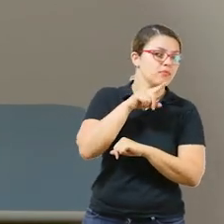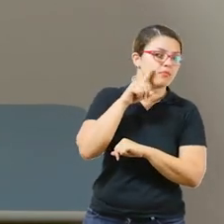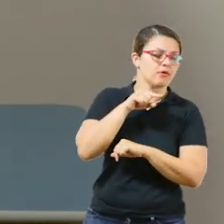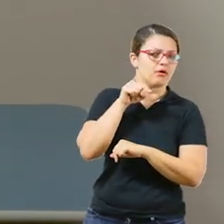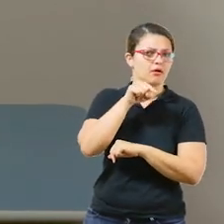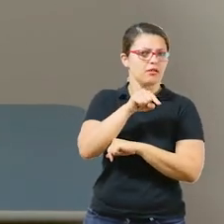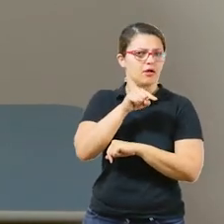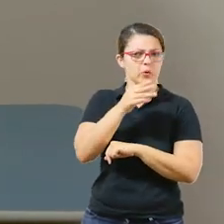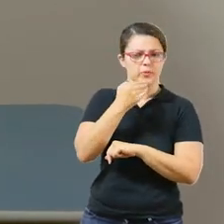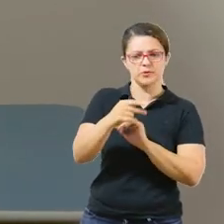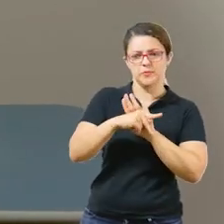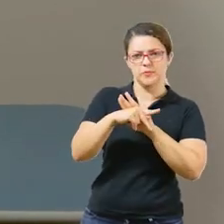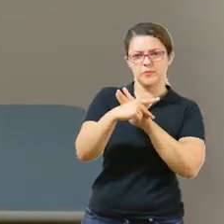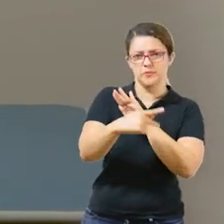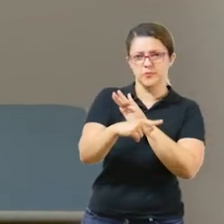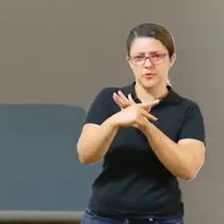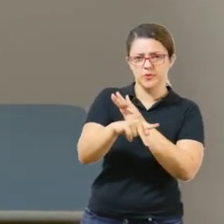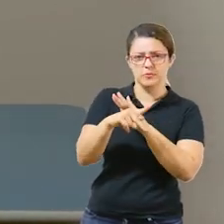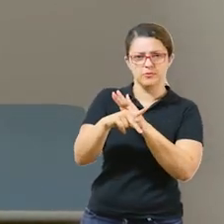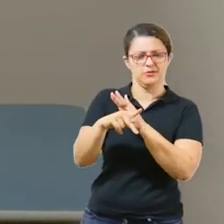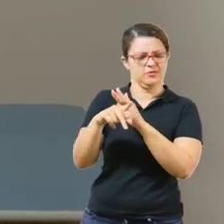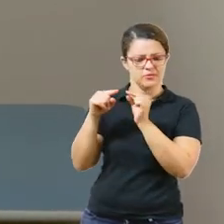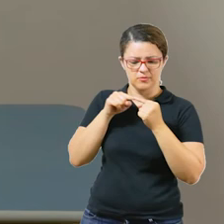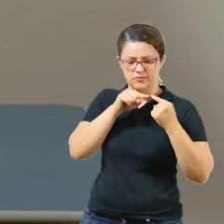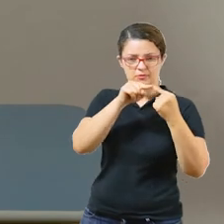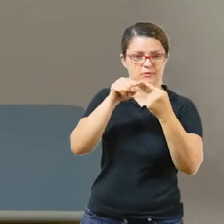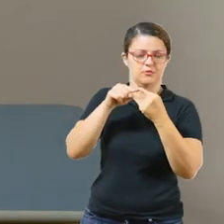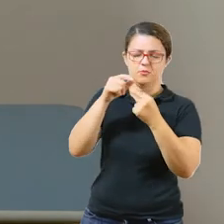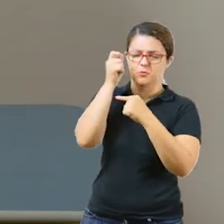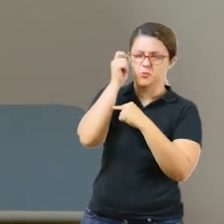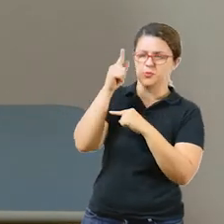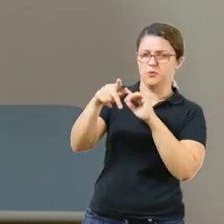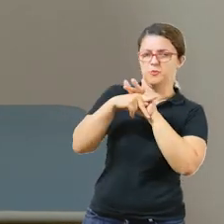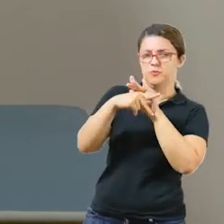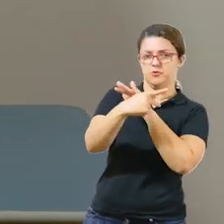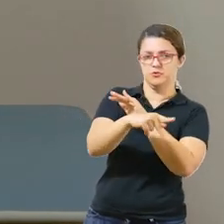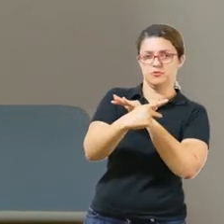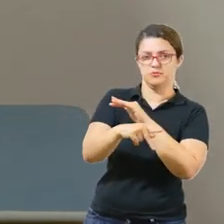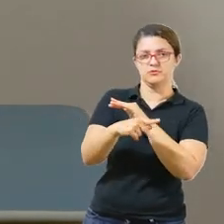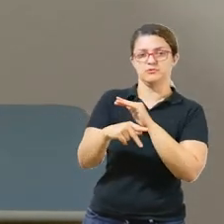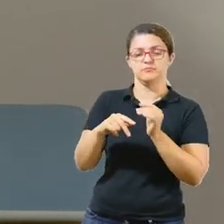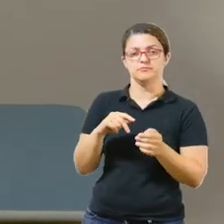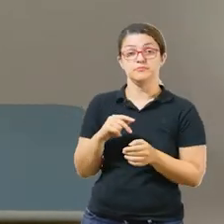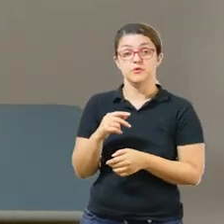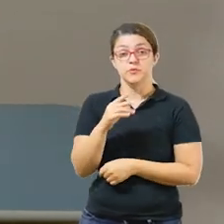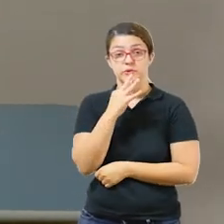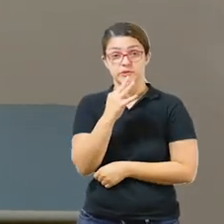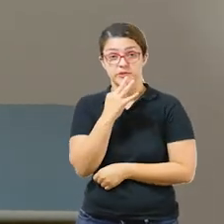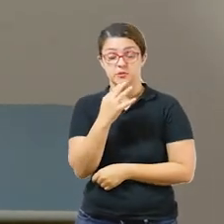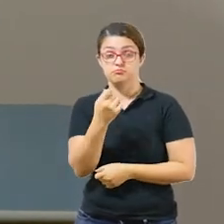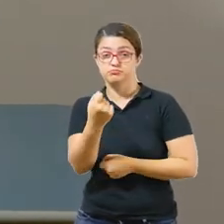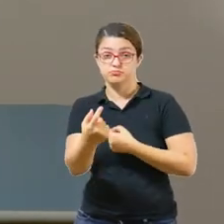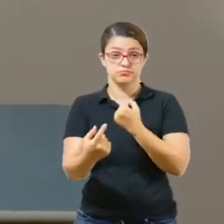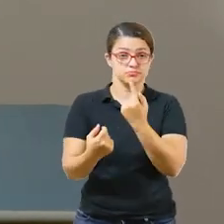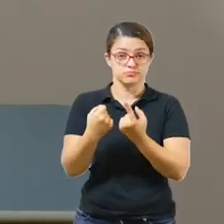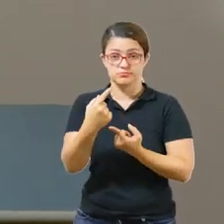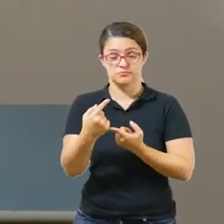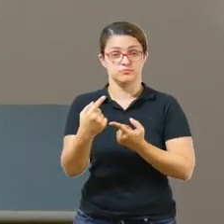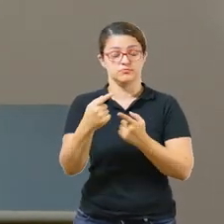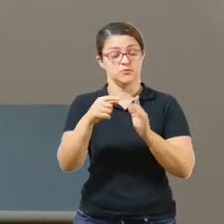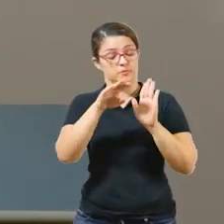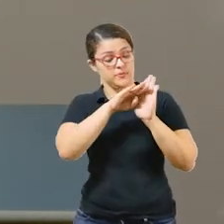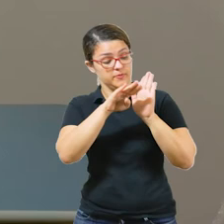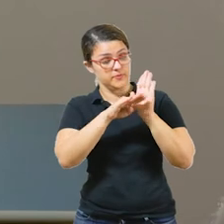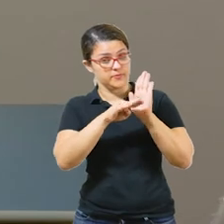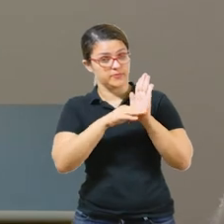datas são comidas que fazem parte desse processo e da cultura americana também. Então, nós vamos conhecer algumas que você vai escrever